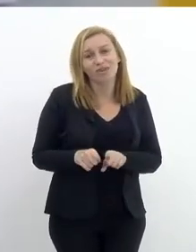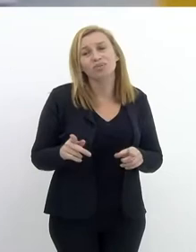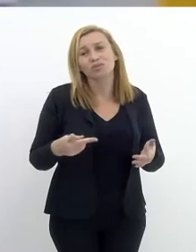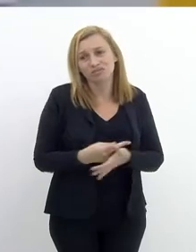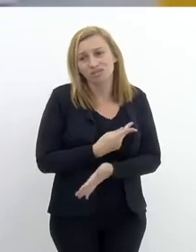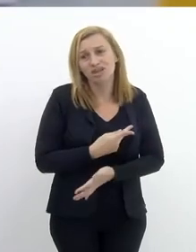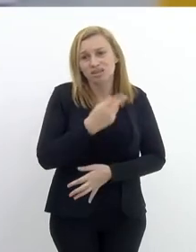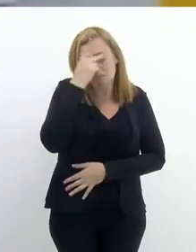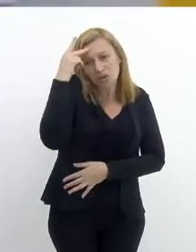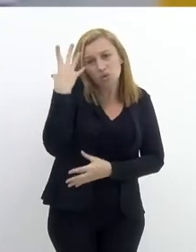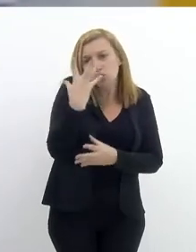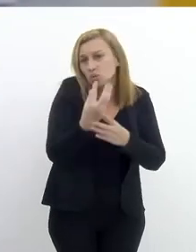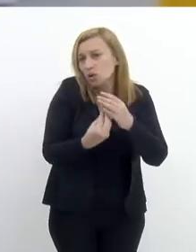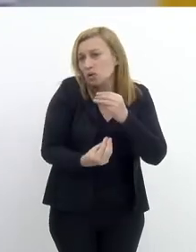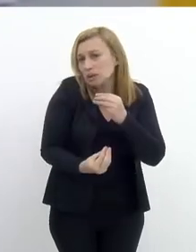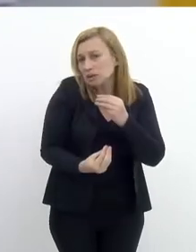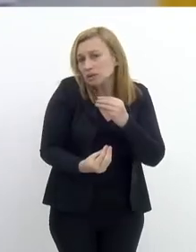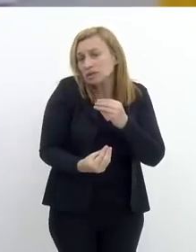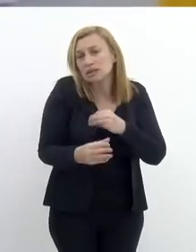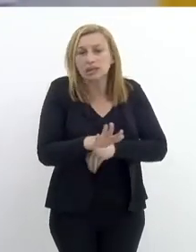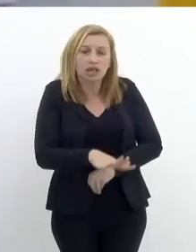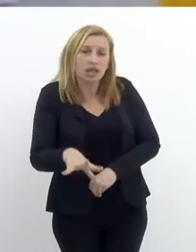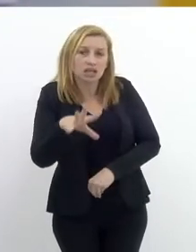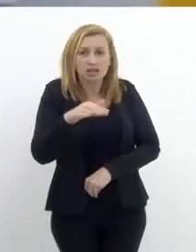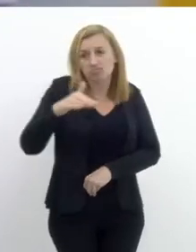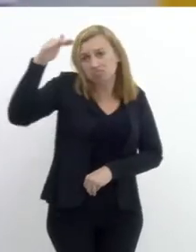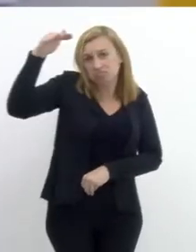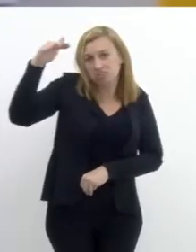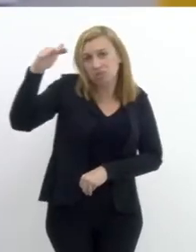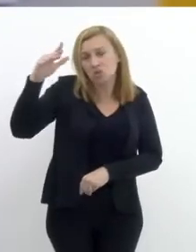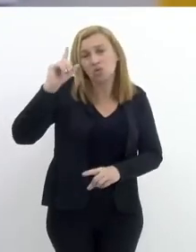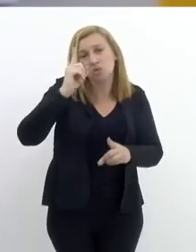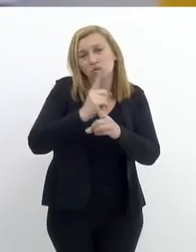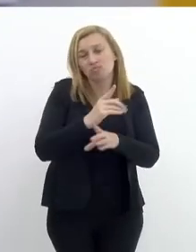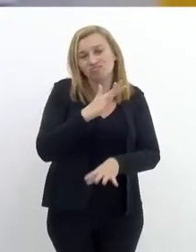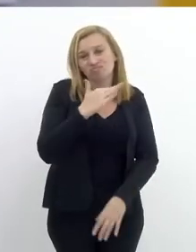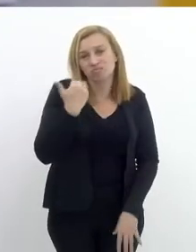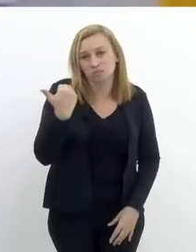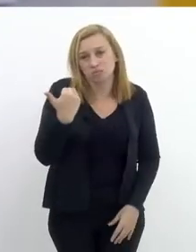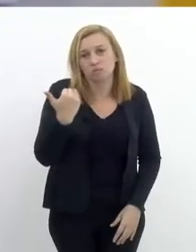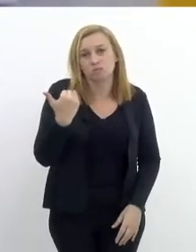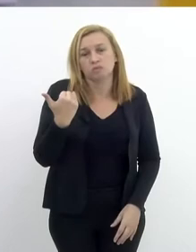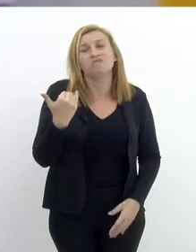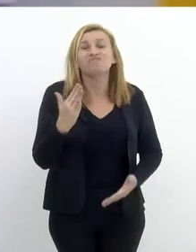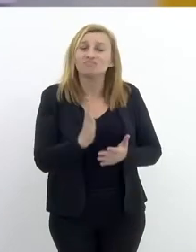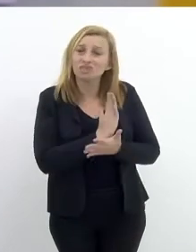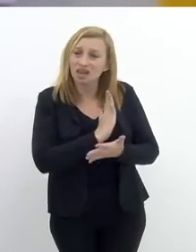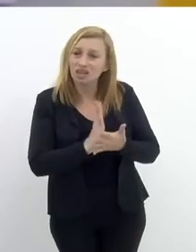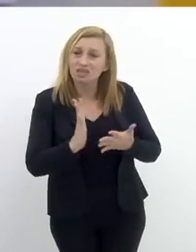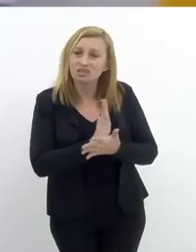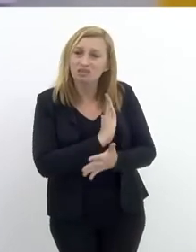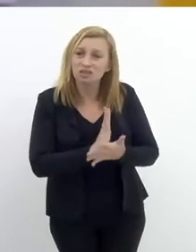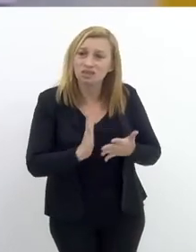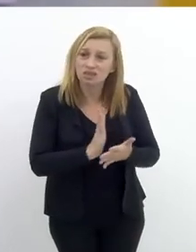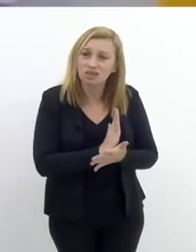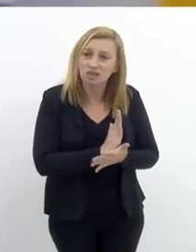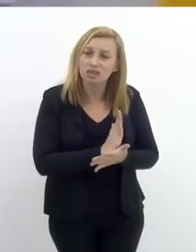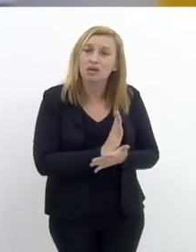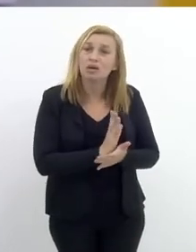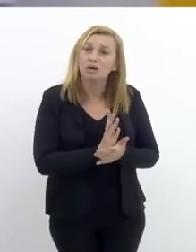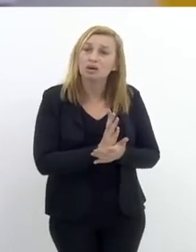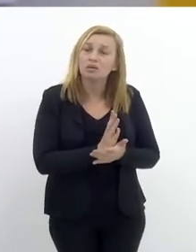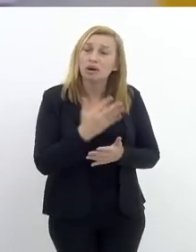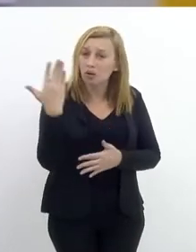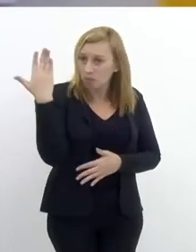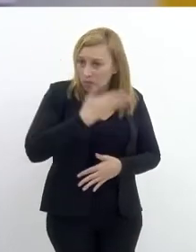vezes também acontece de a pessoa desaparecida, seja a criança, adulto, ser encontrada falecida. E, às vezes, para